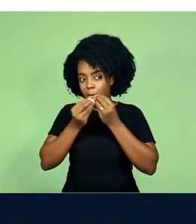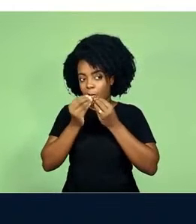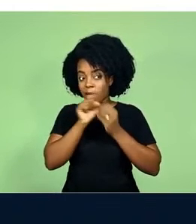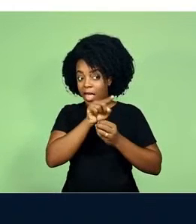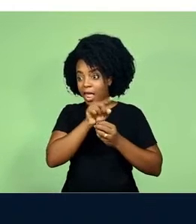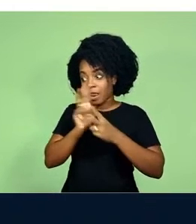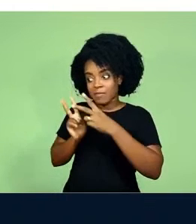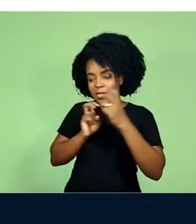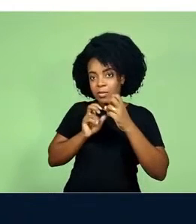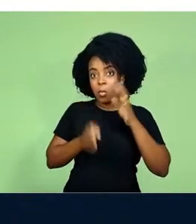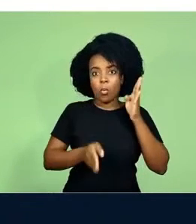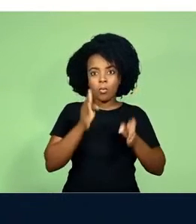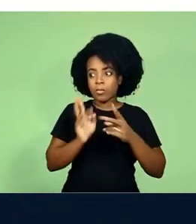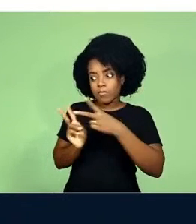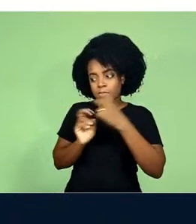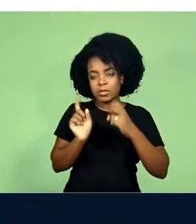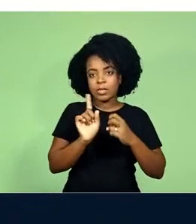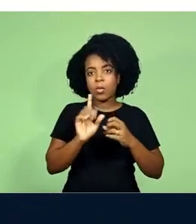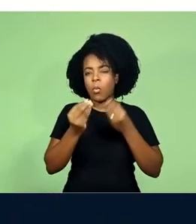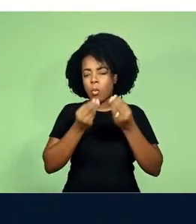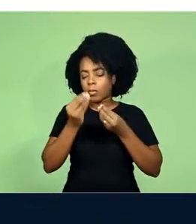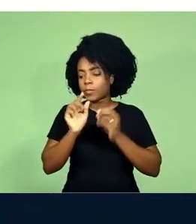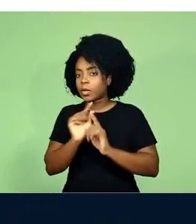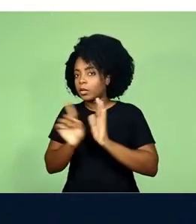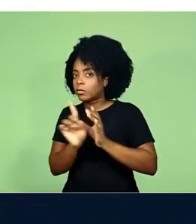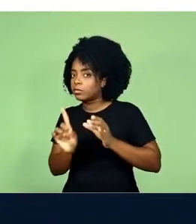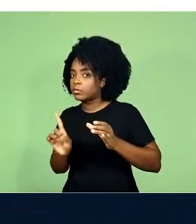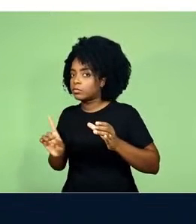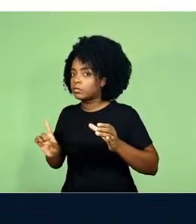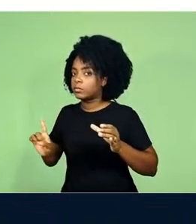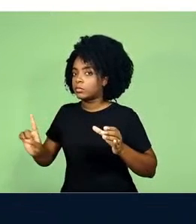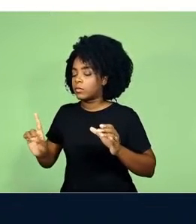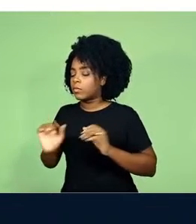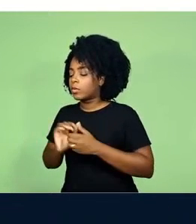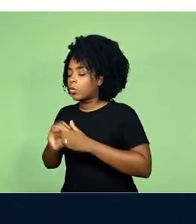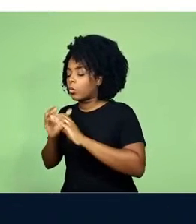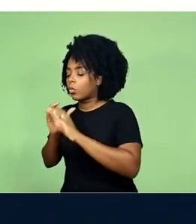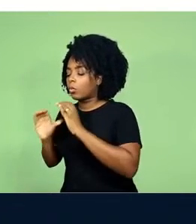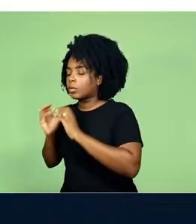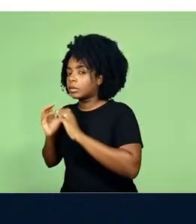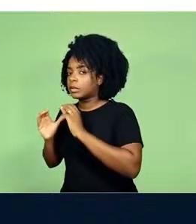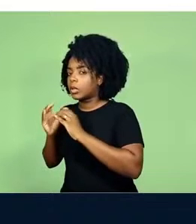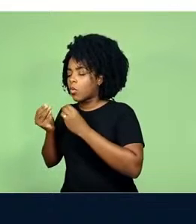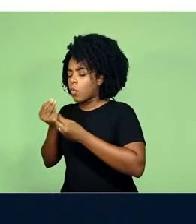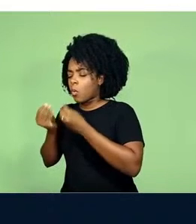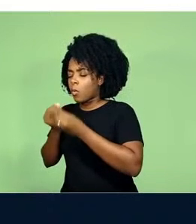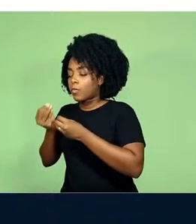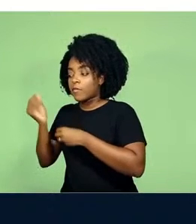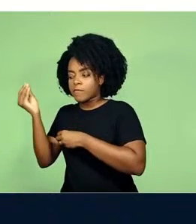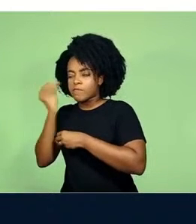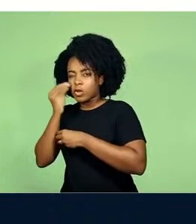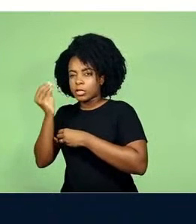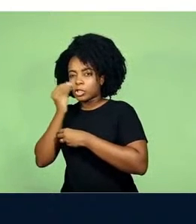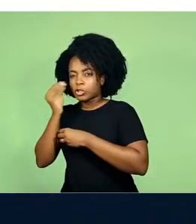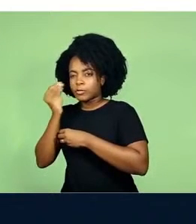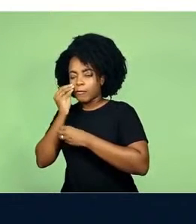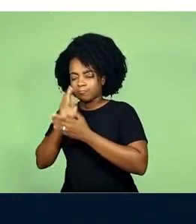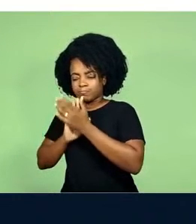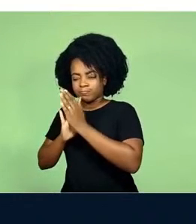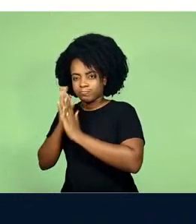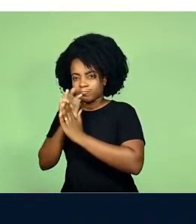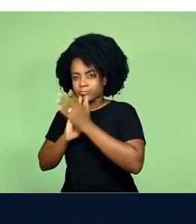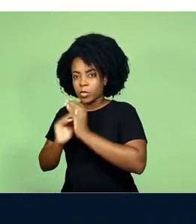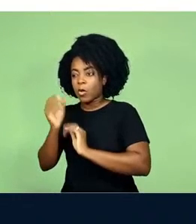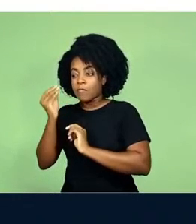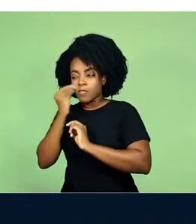isolando para que o computador não possa ouvi-los e eles decidem testar, voltar a peça